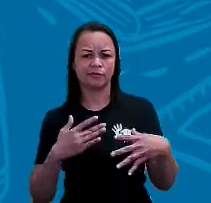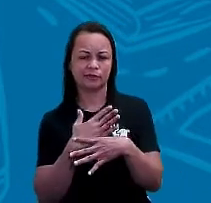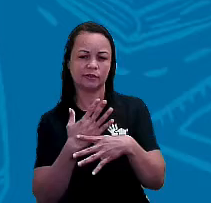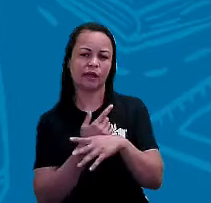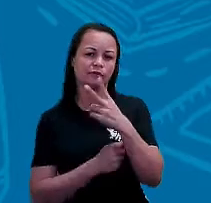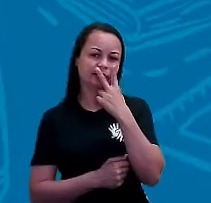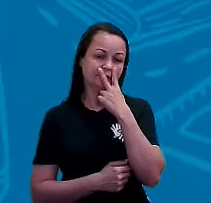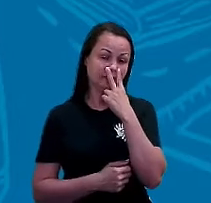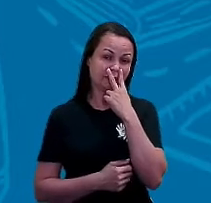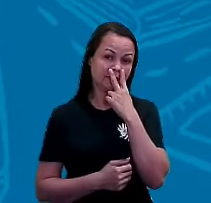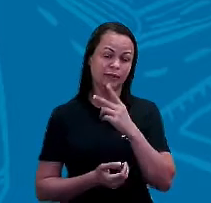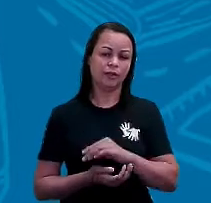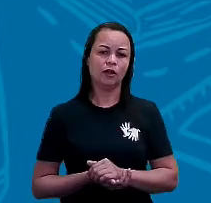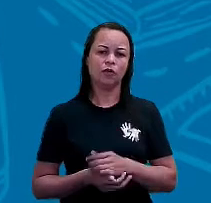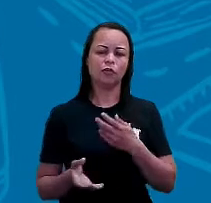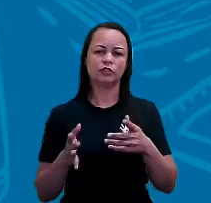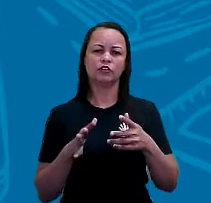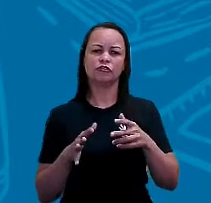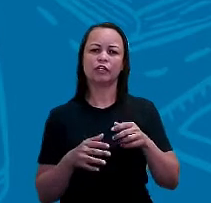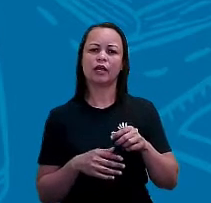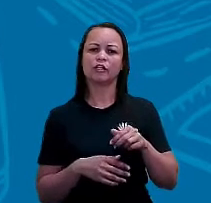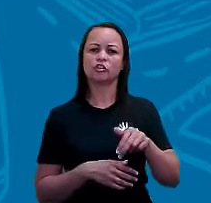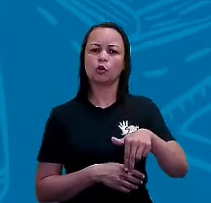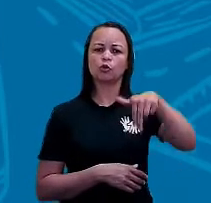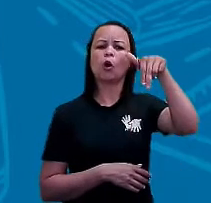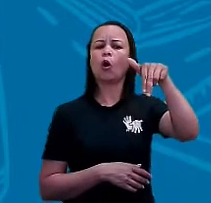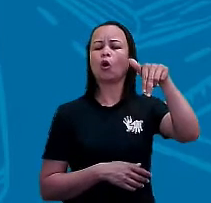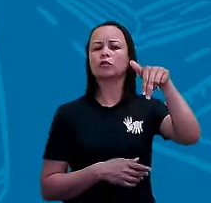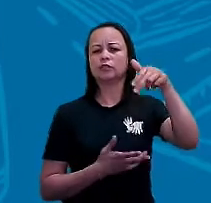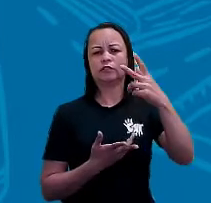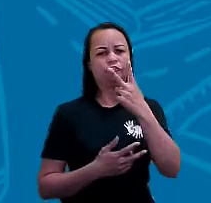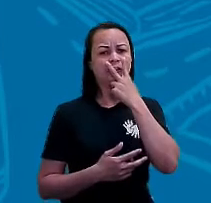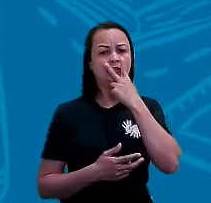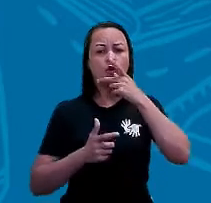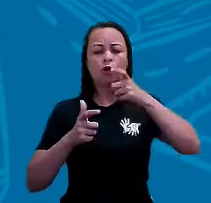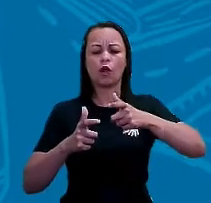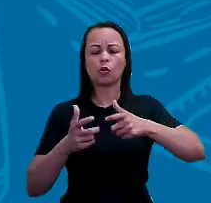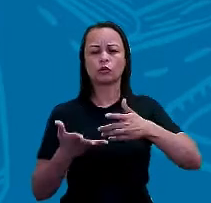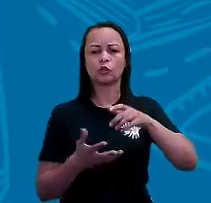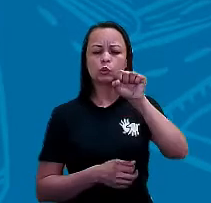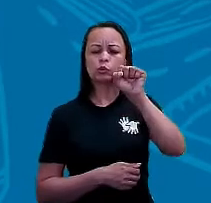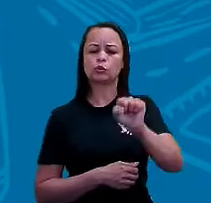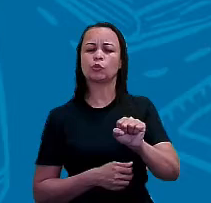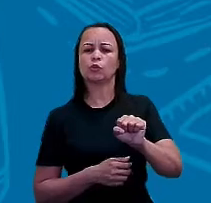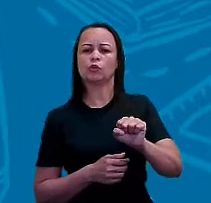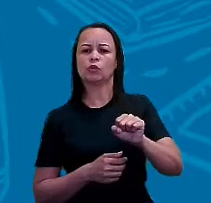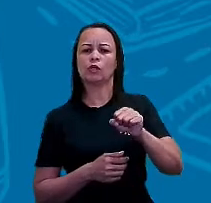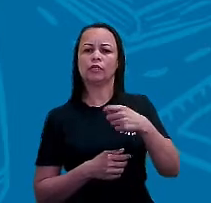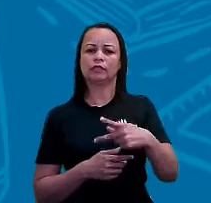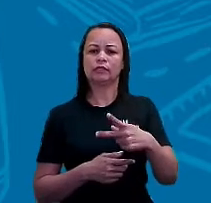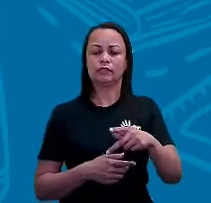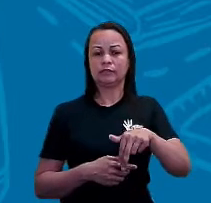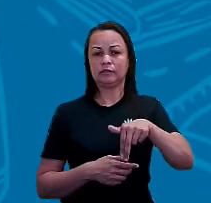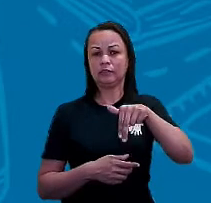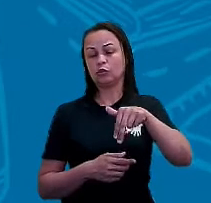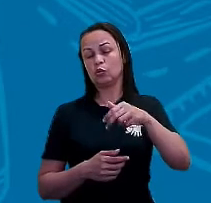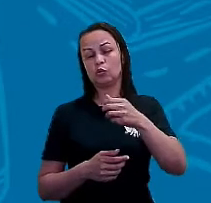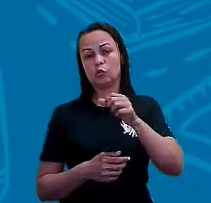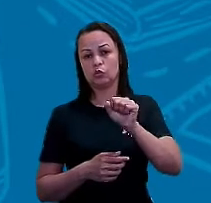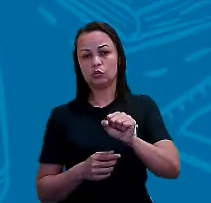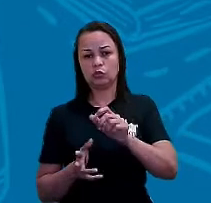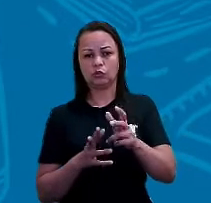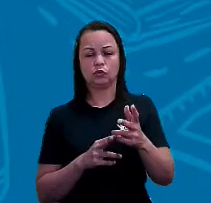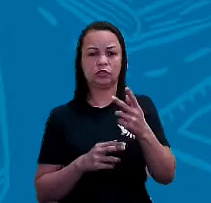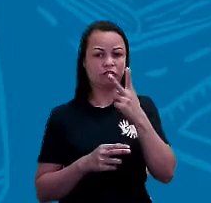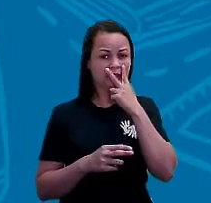Aqui em Vitória de Santo Antão, onde fica a região norte de Vitória, a parte sul da cidade de Vitória de Santo Antão, o oeste de Vitória, o